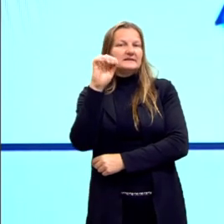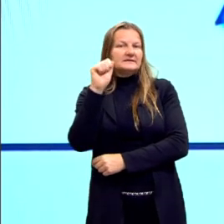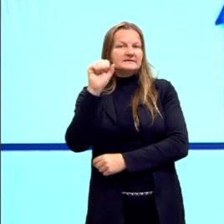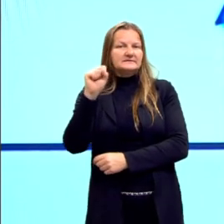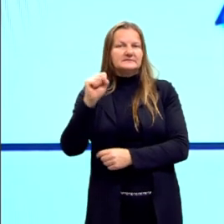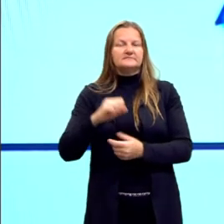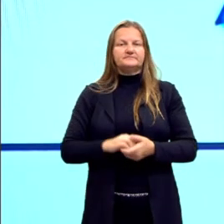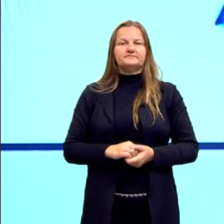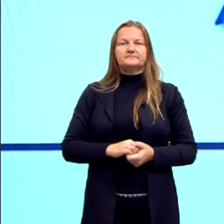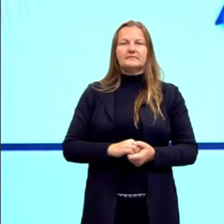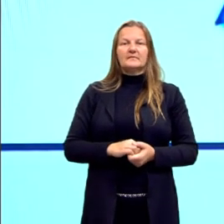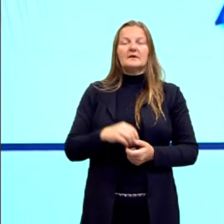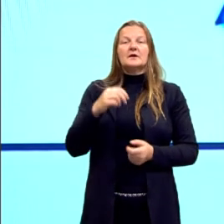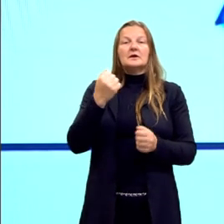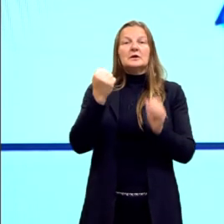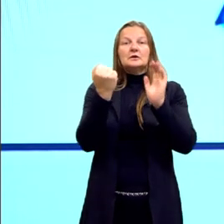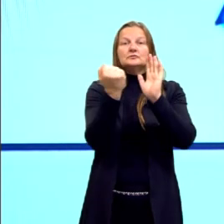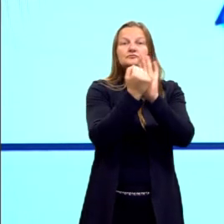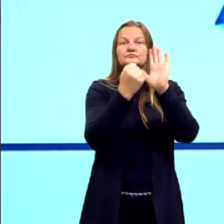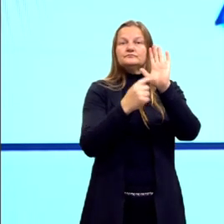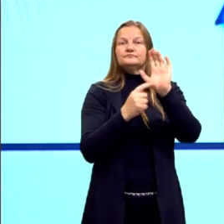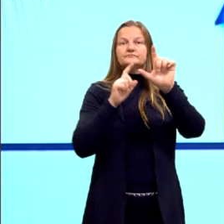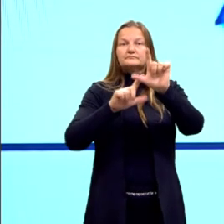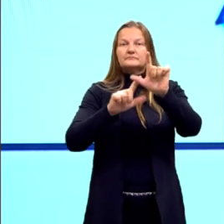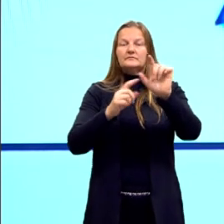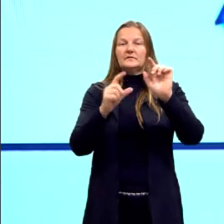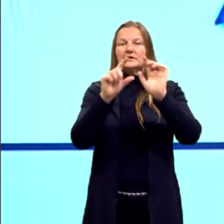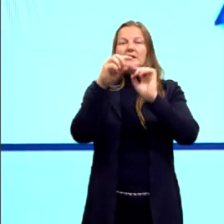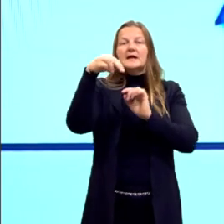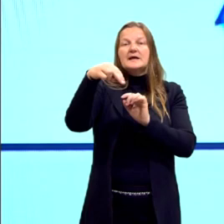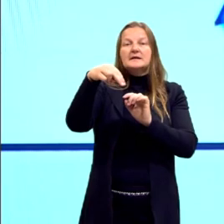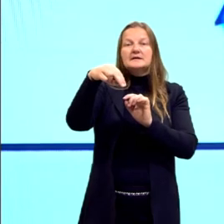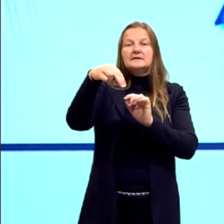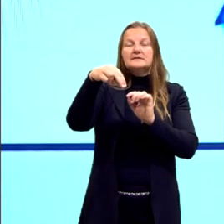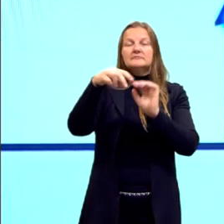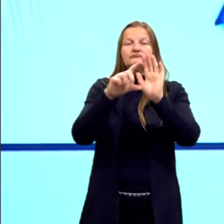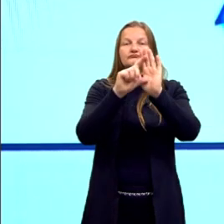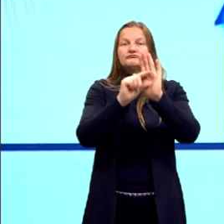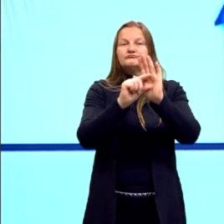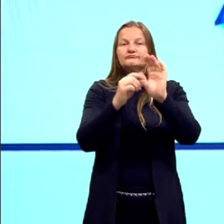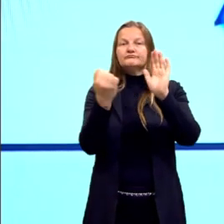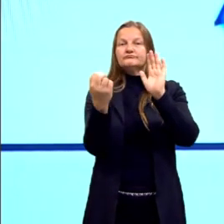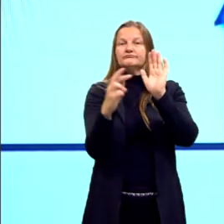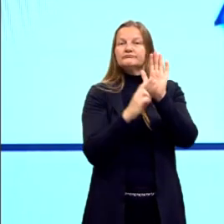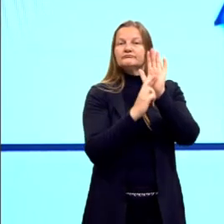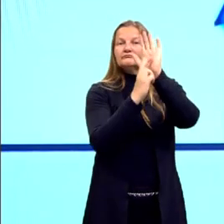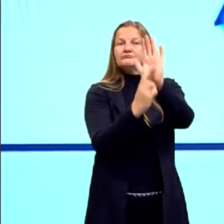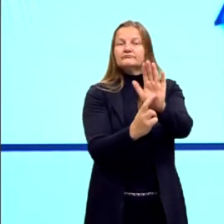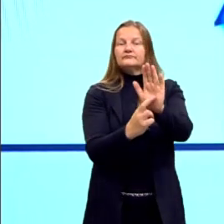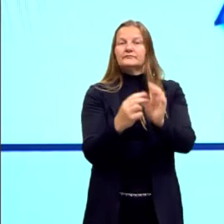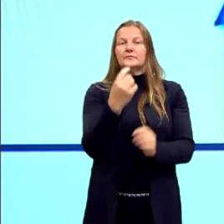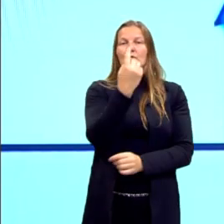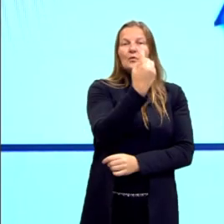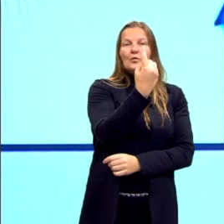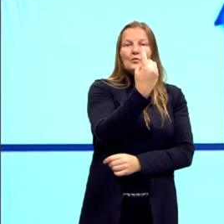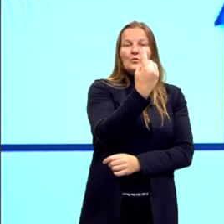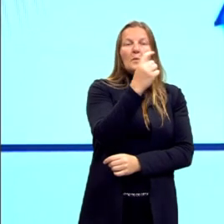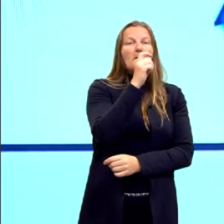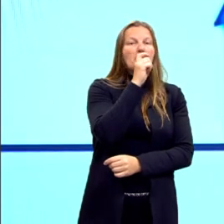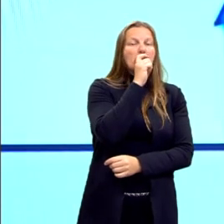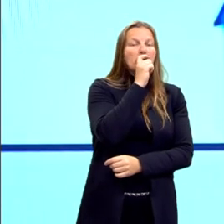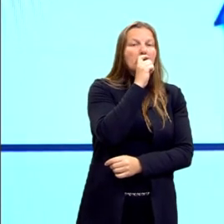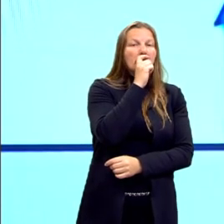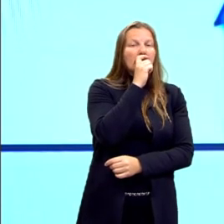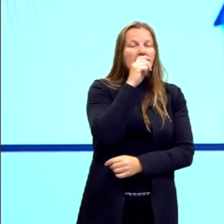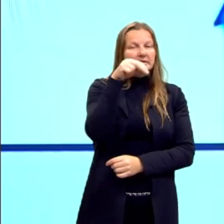representada pela letra N. E aí, ela forma um indivíduo 2N. Por que 2N? Um N do pai,